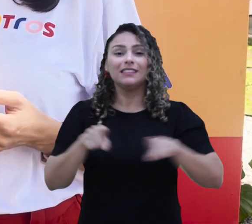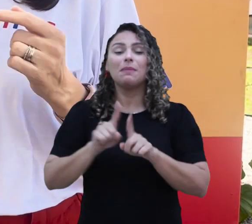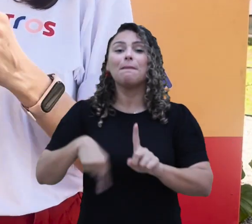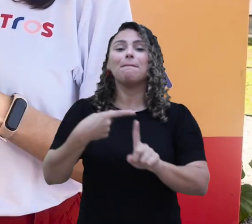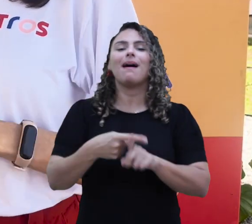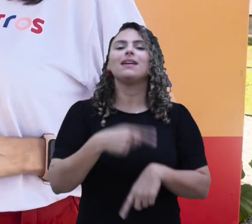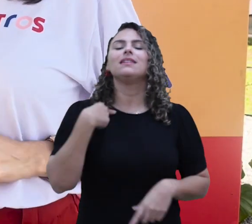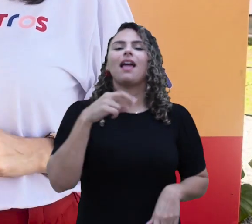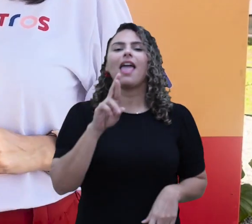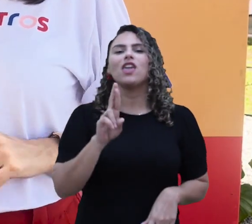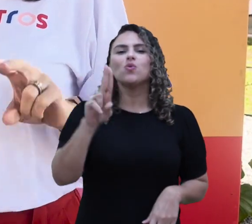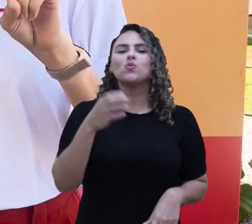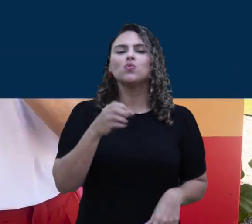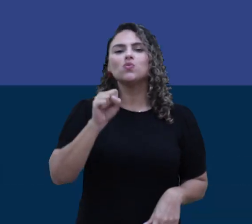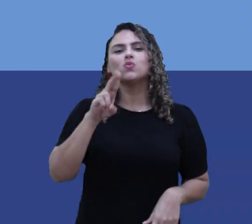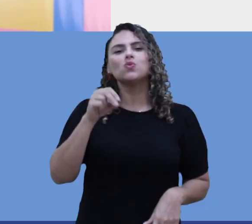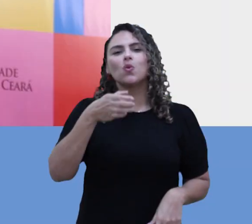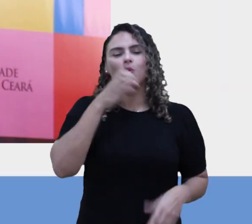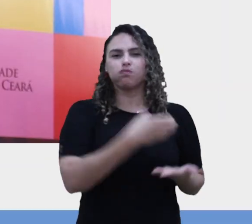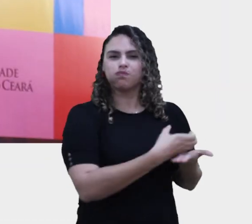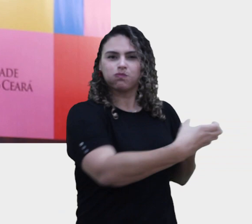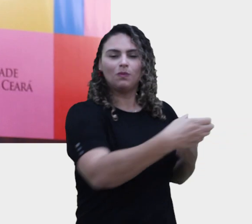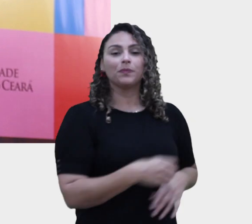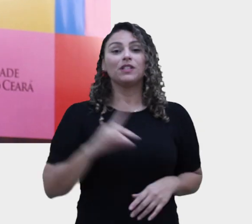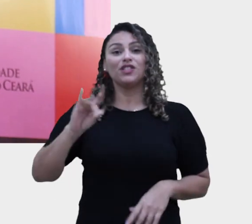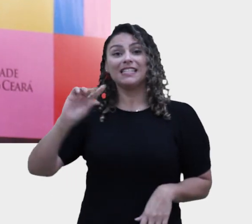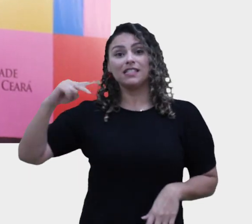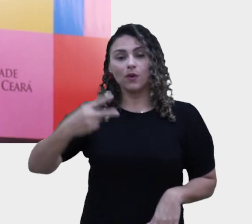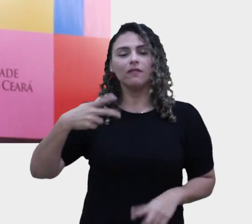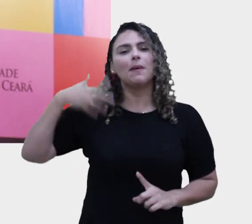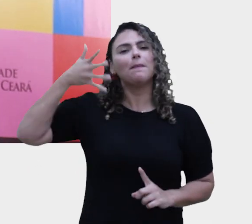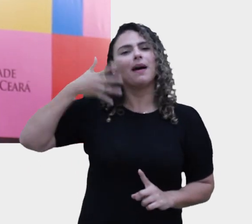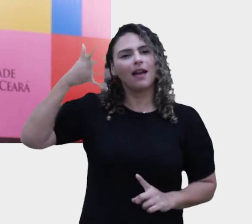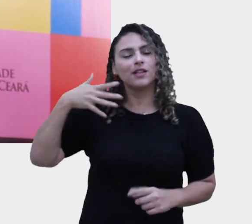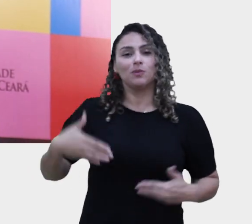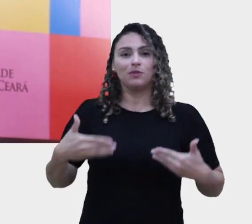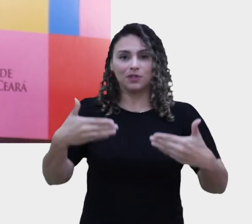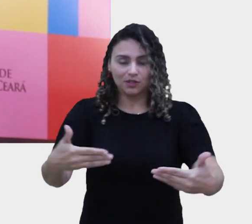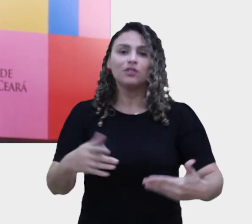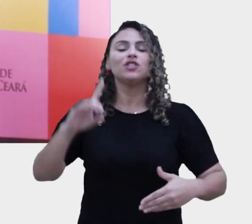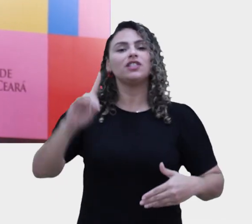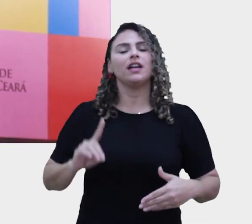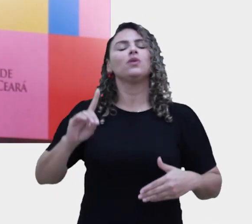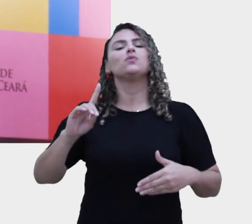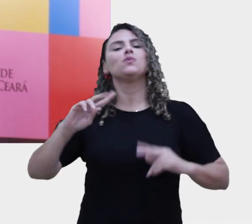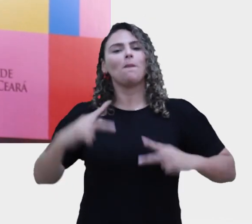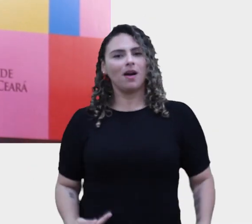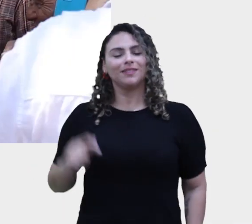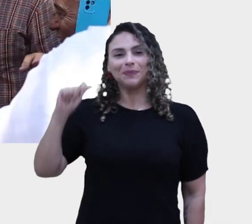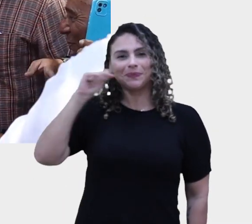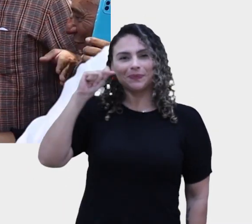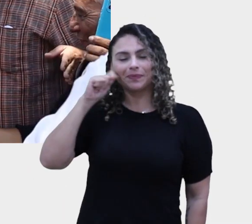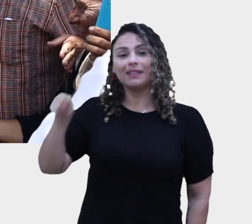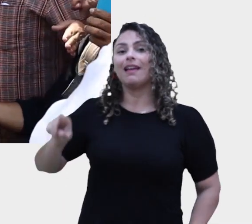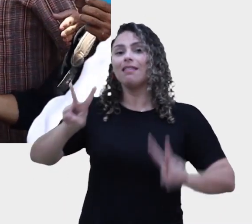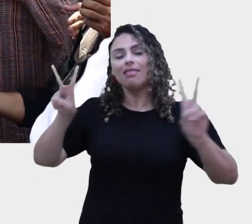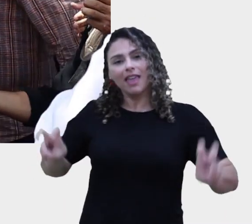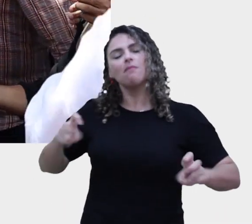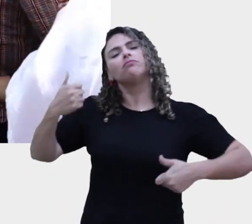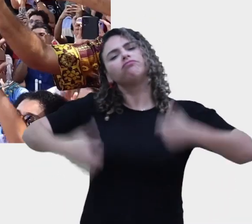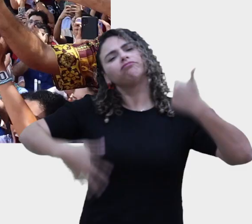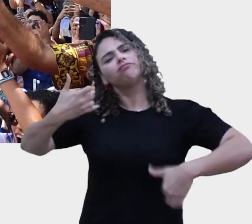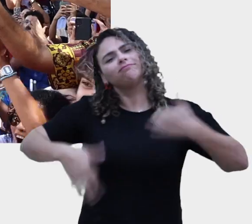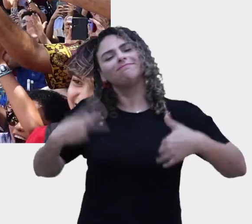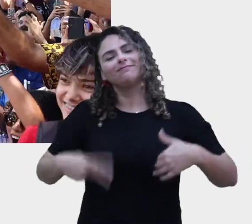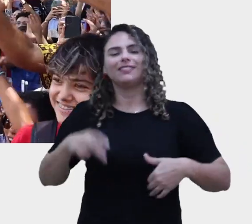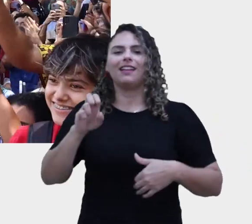do suco ao restaurante universitário. No segundo dia, o destaque foi a palestra do ministro dos Direitos Humanos e da cidadania, Silvio Almeida. Ele falou sobre o tema dos encontros